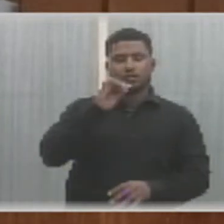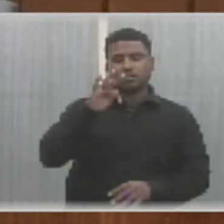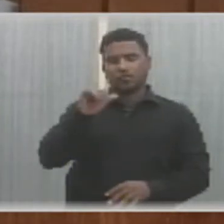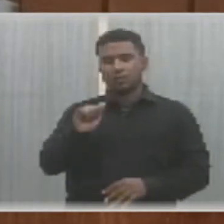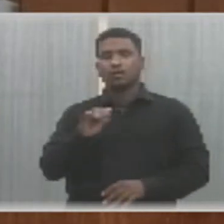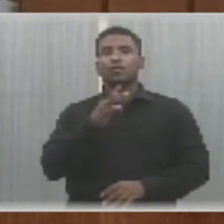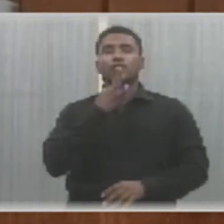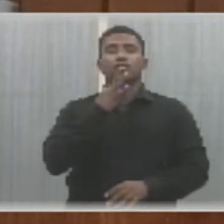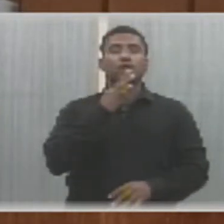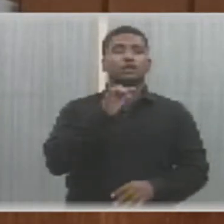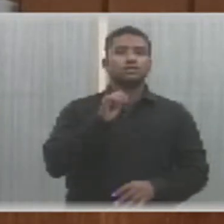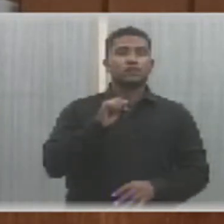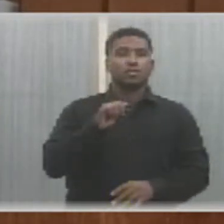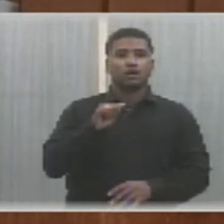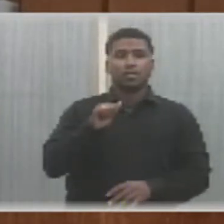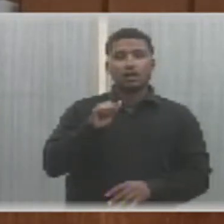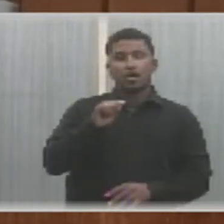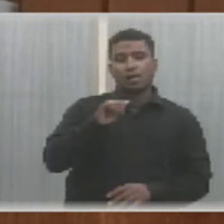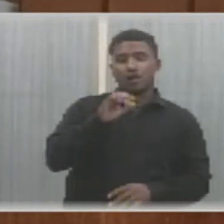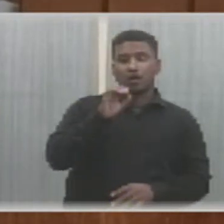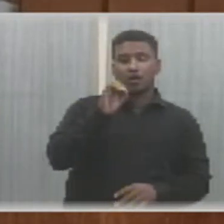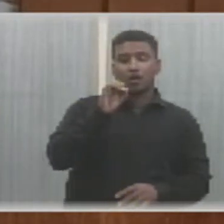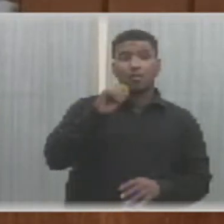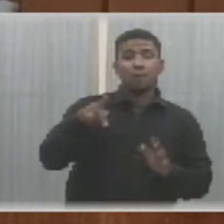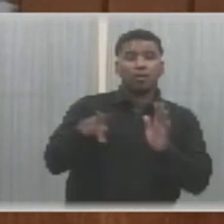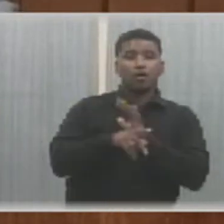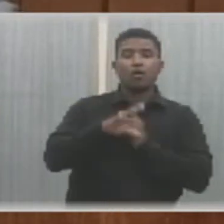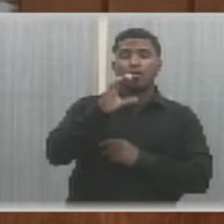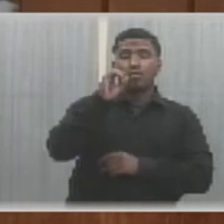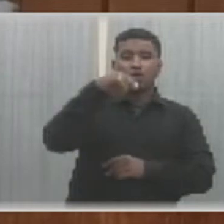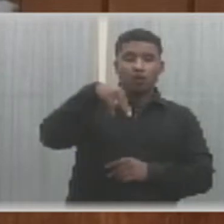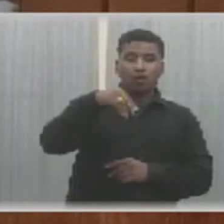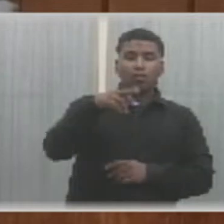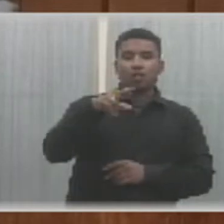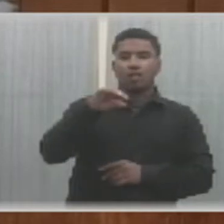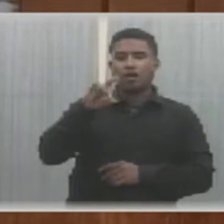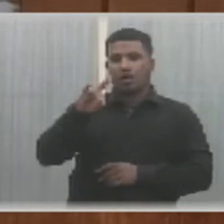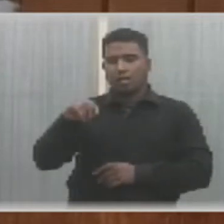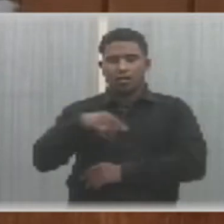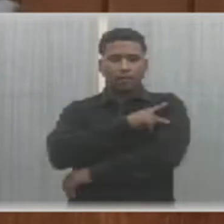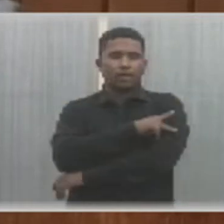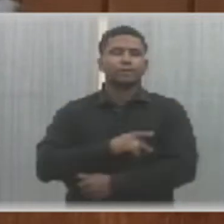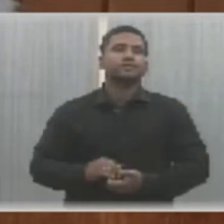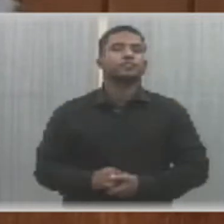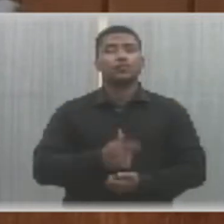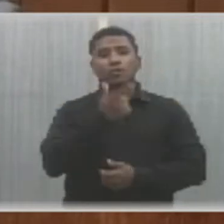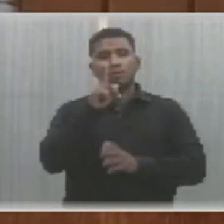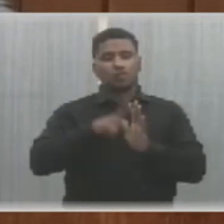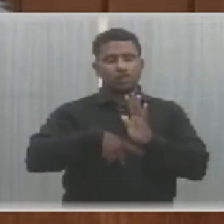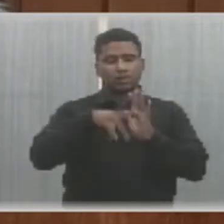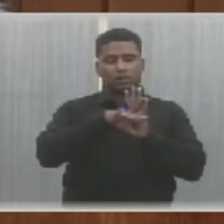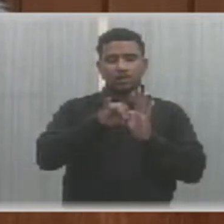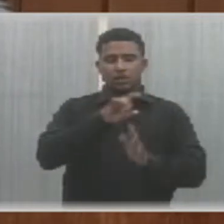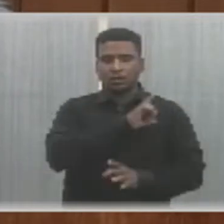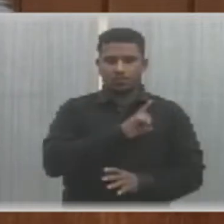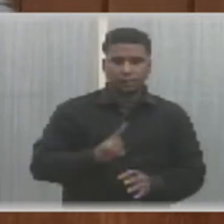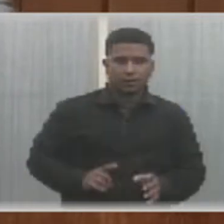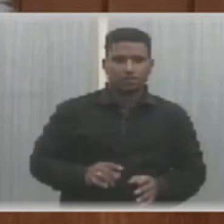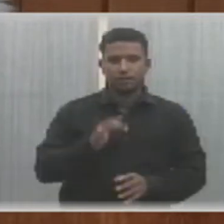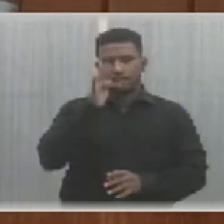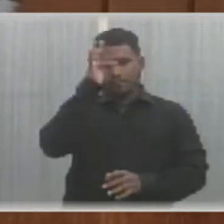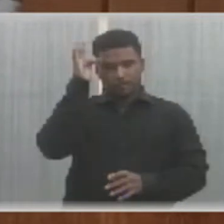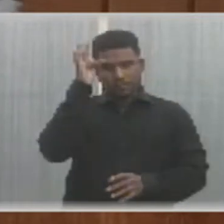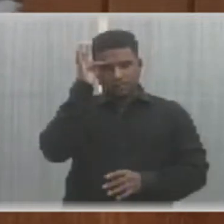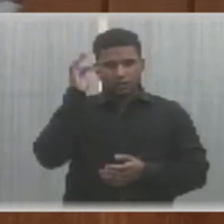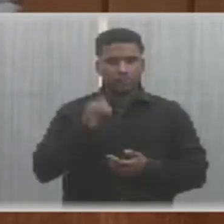reconhece de utilidade pública a ONG com Rádio Brasil Instituto e das Outras Providências. E o projeto de lei de autoria do deputado Franzé